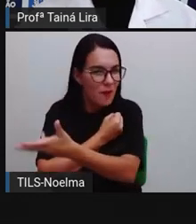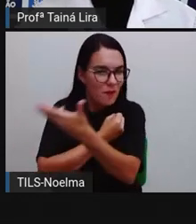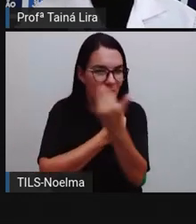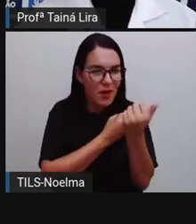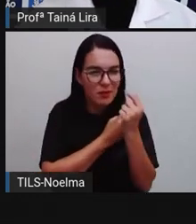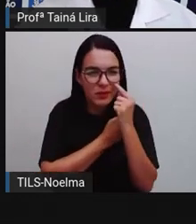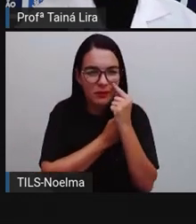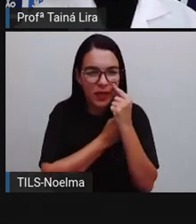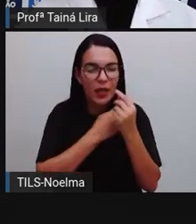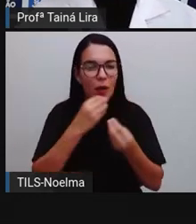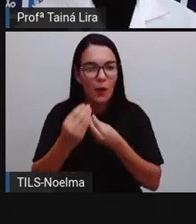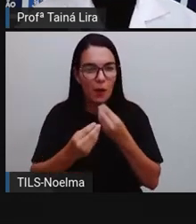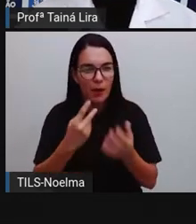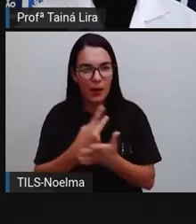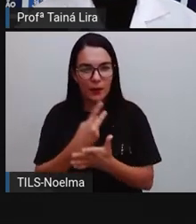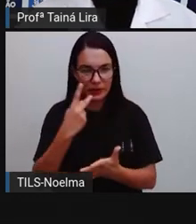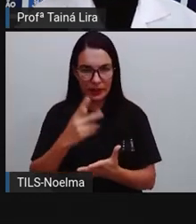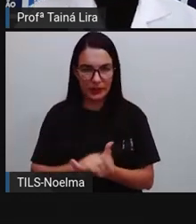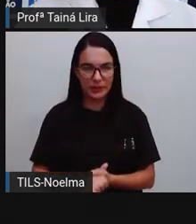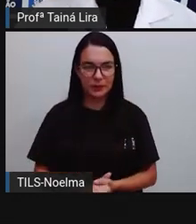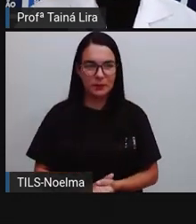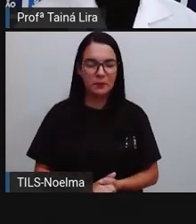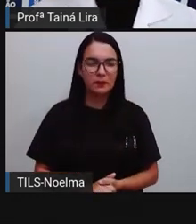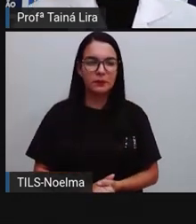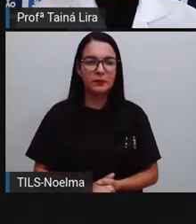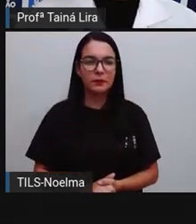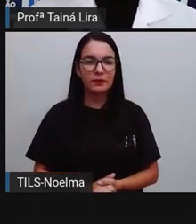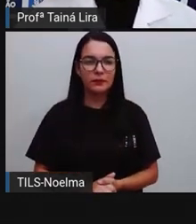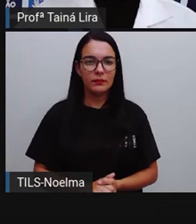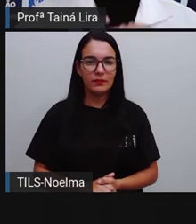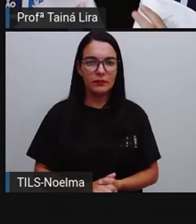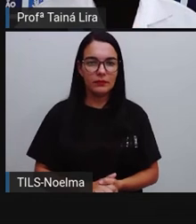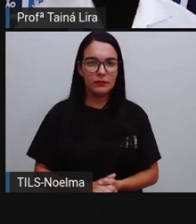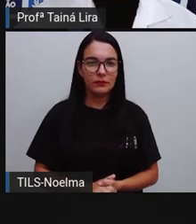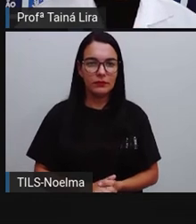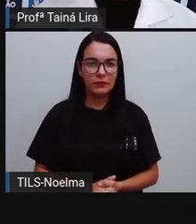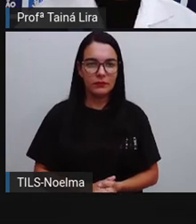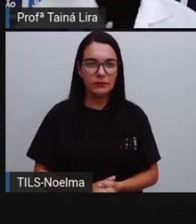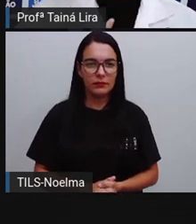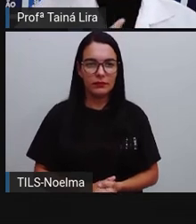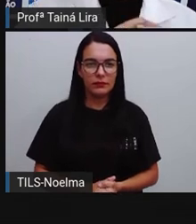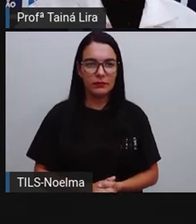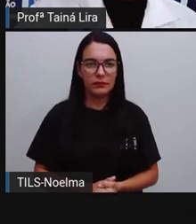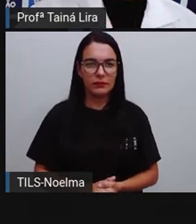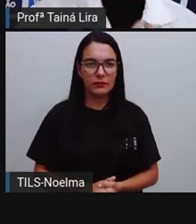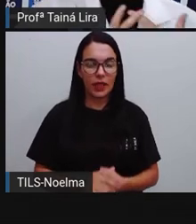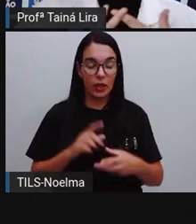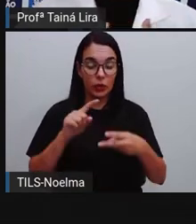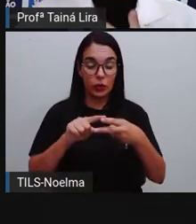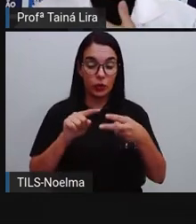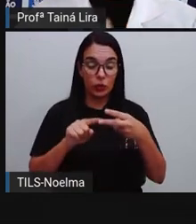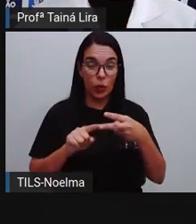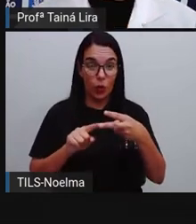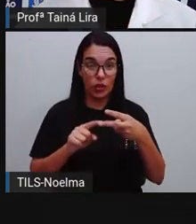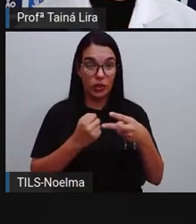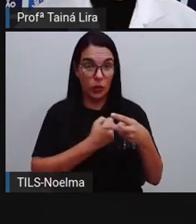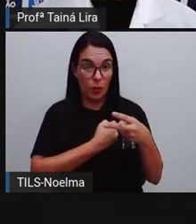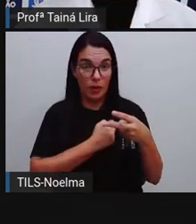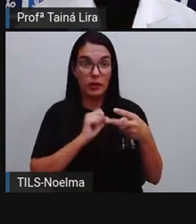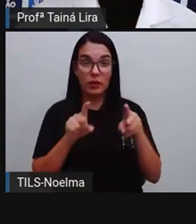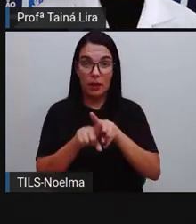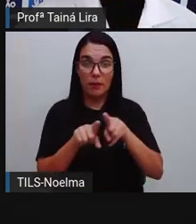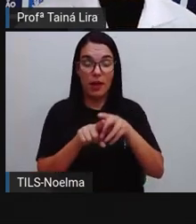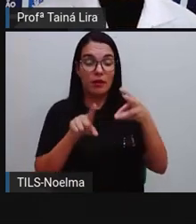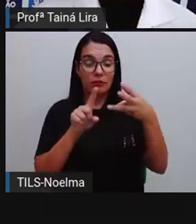como é que vai ser? A gente vai formar números, tá? Com 2 e 3 algarismos.